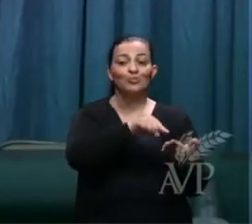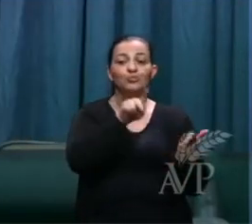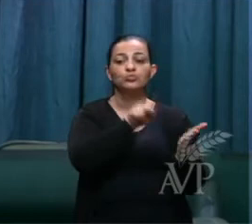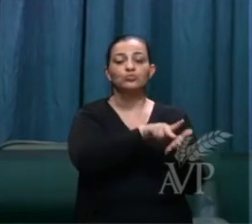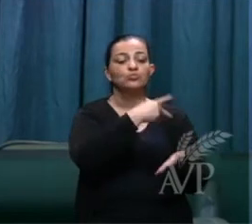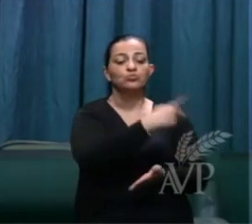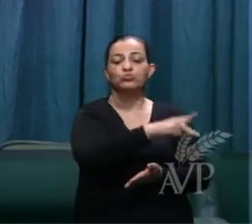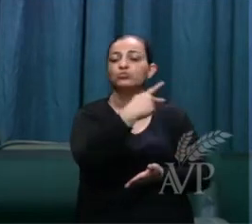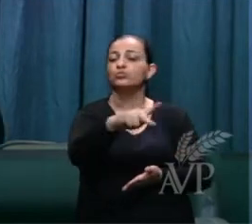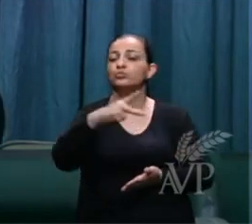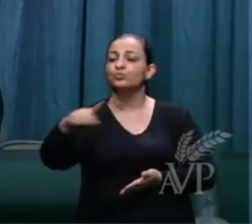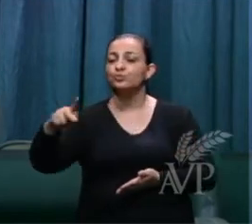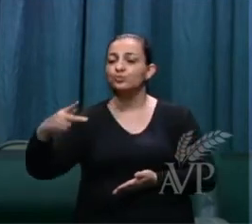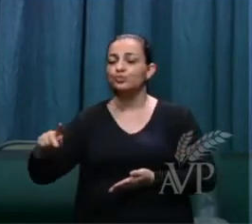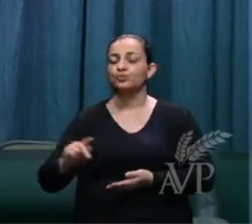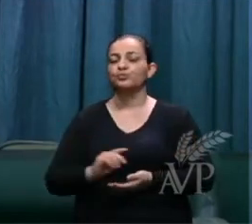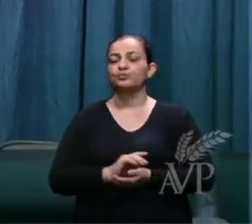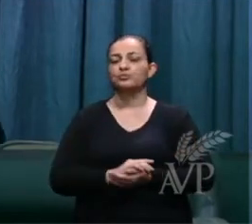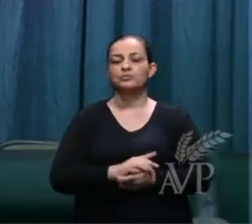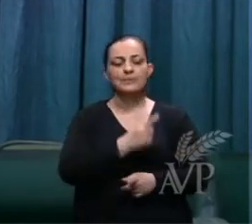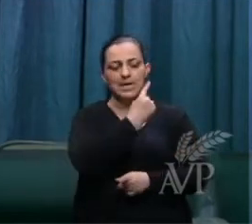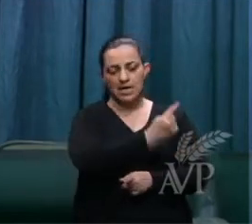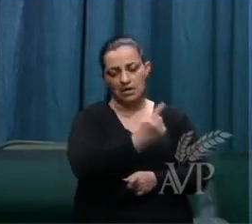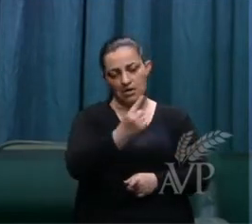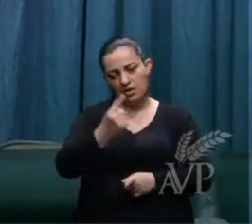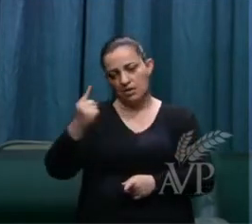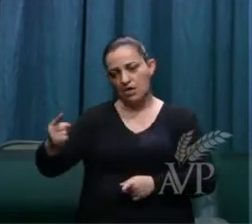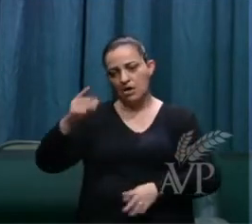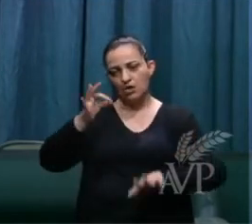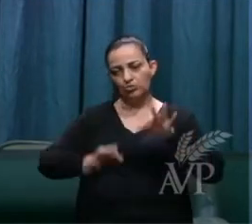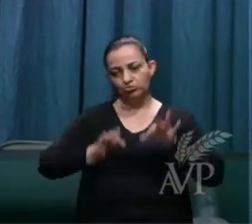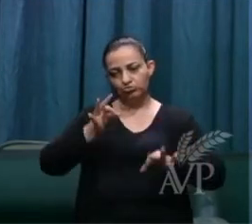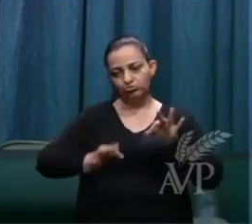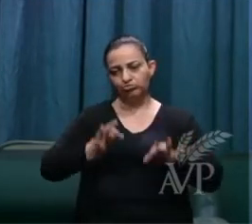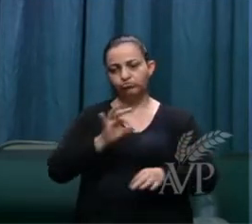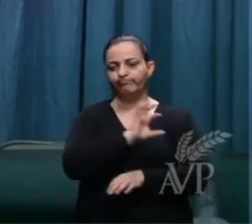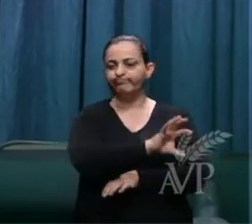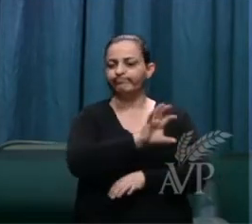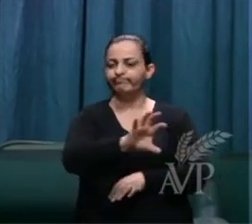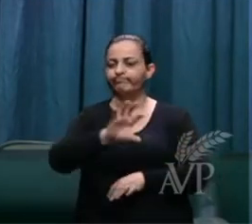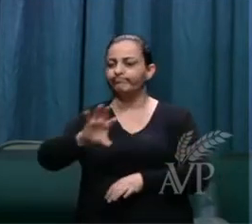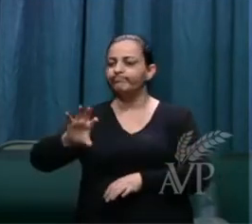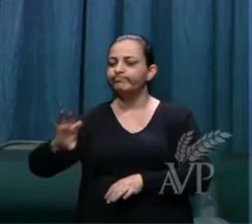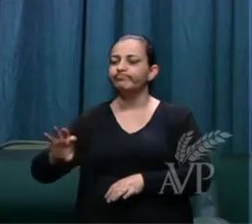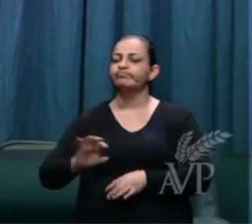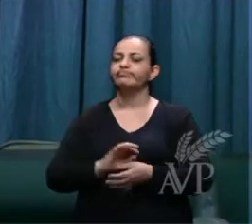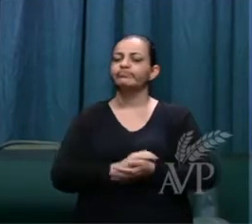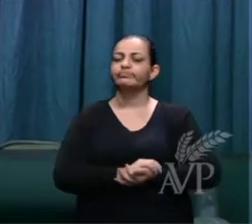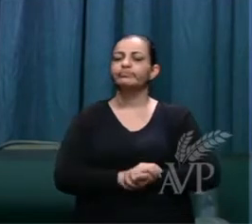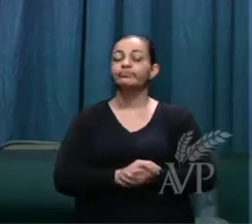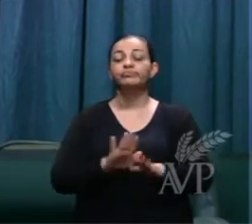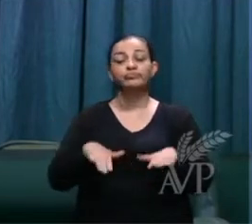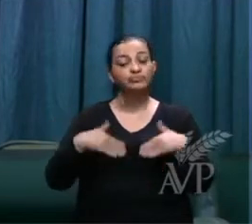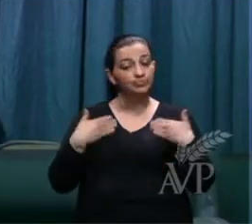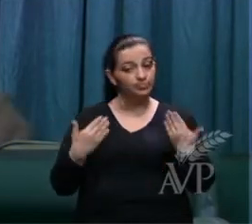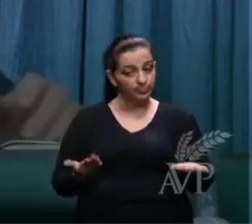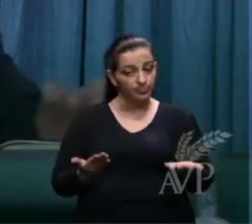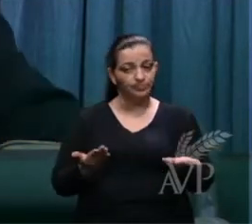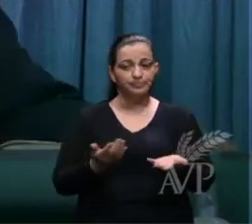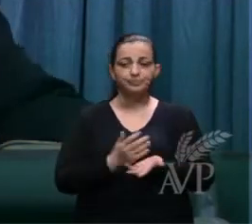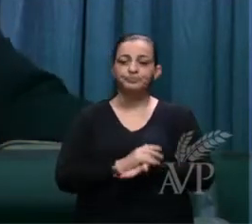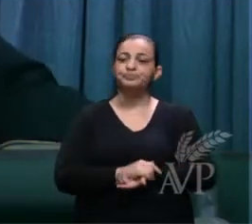Cada um será julgado desta maneira. Então, irmãos,